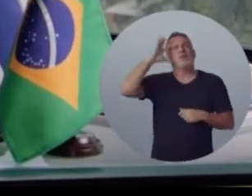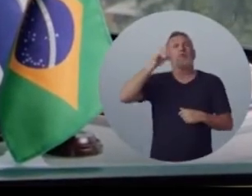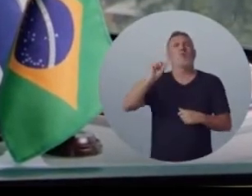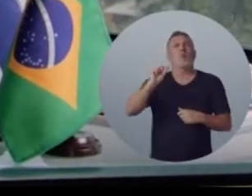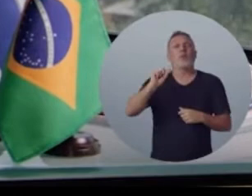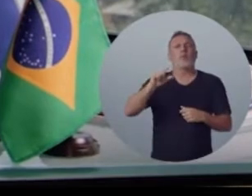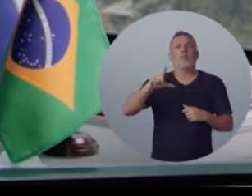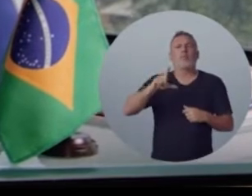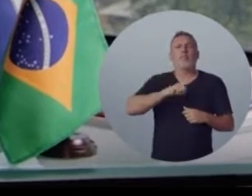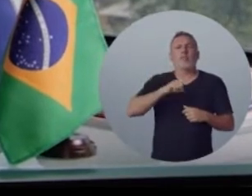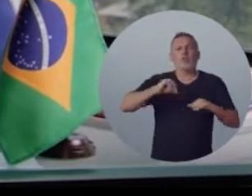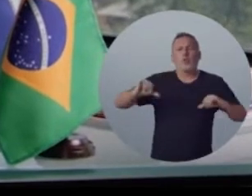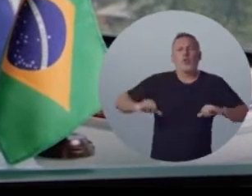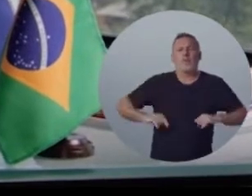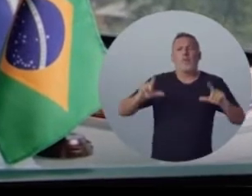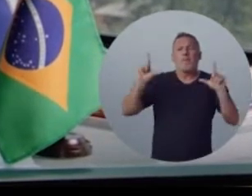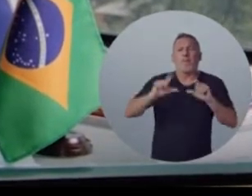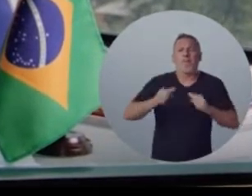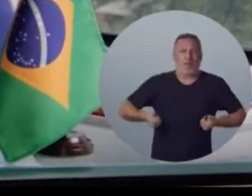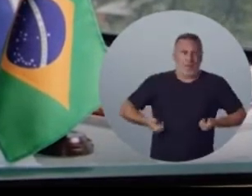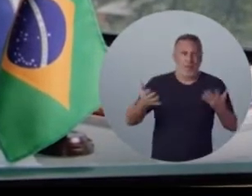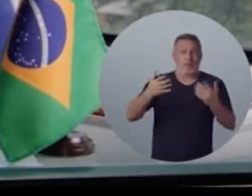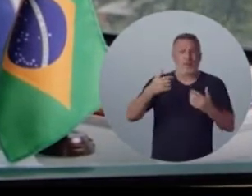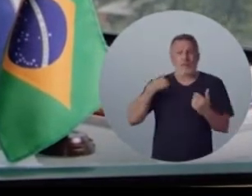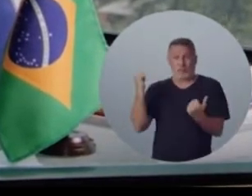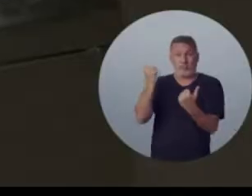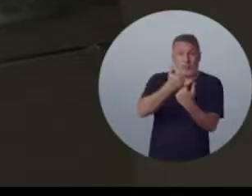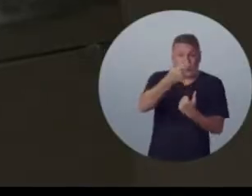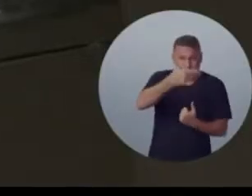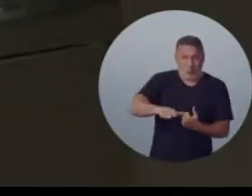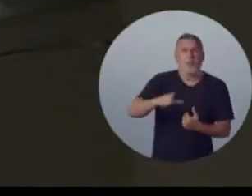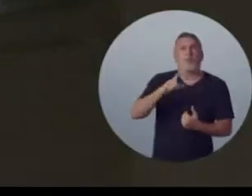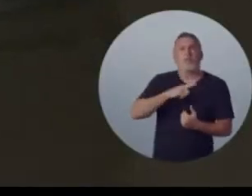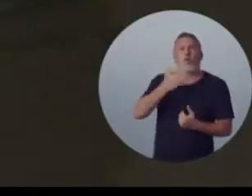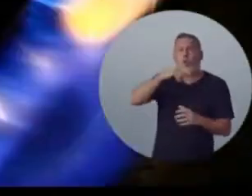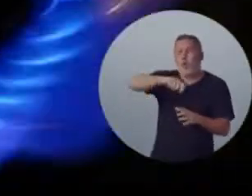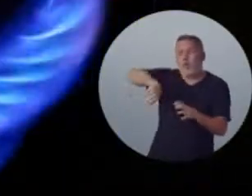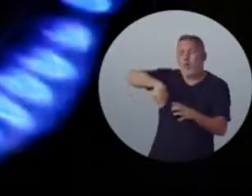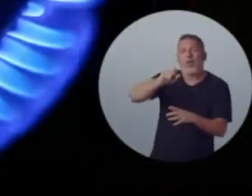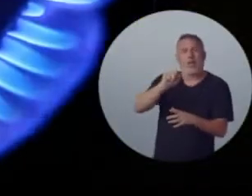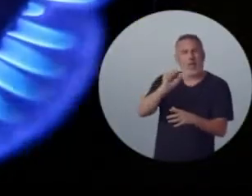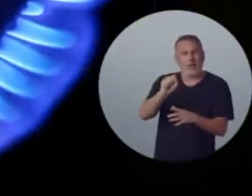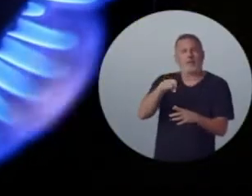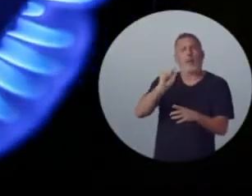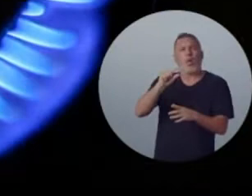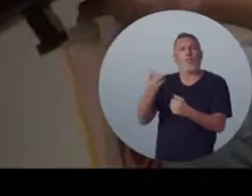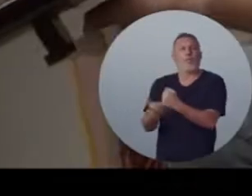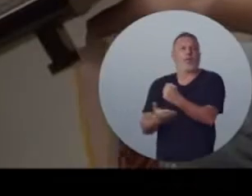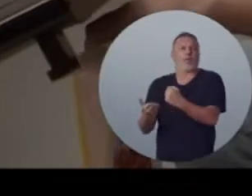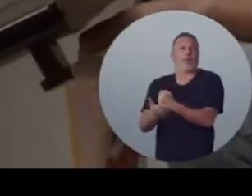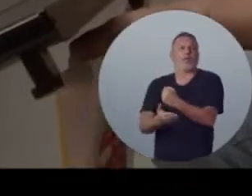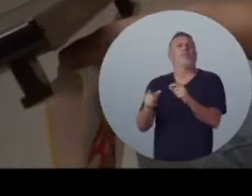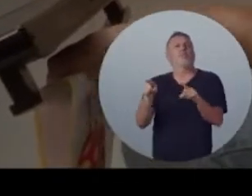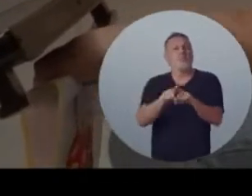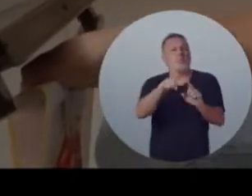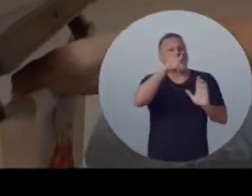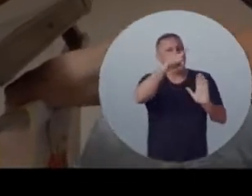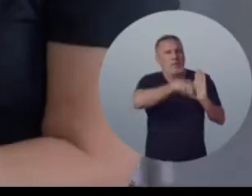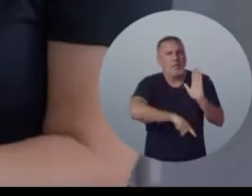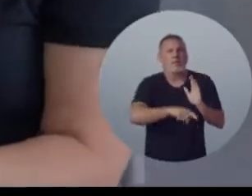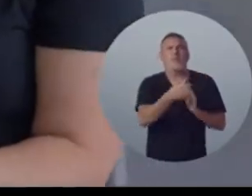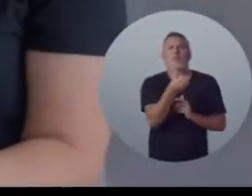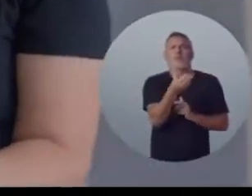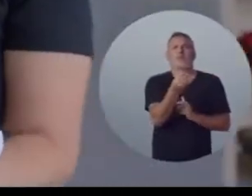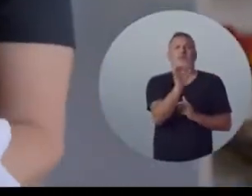soluções para aliviar o peso da inflação no bolso dos capixabas. No meu novo governo, vou colocar o gás de cozinha como item da cesta